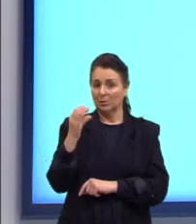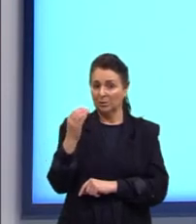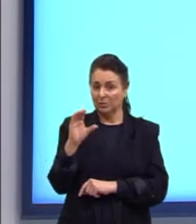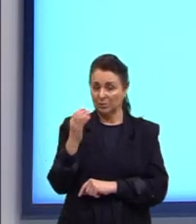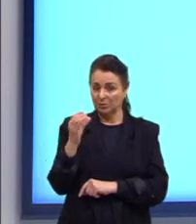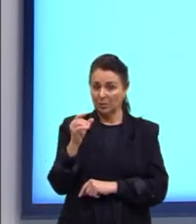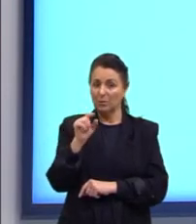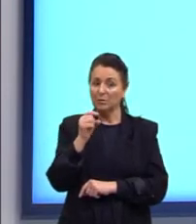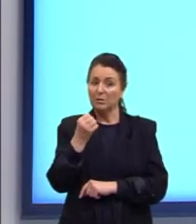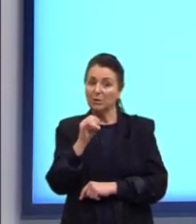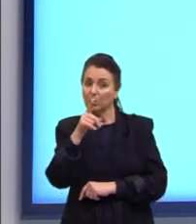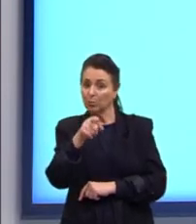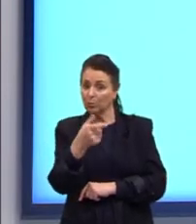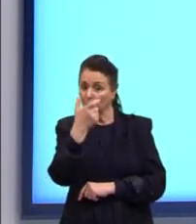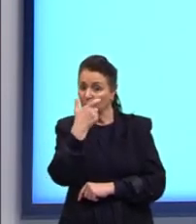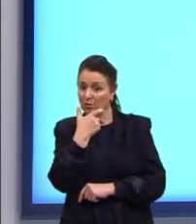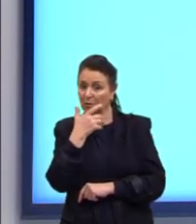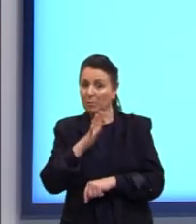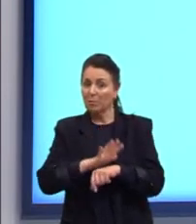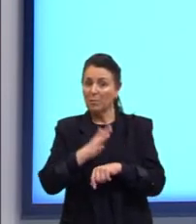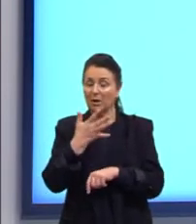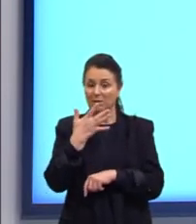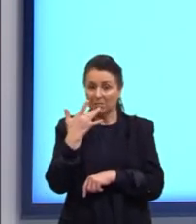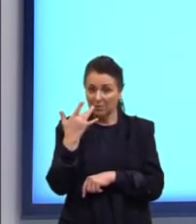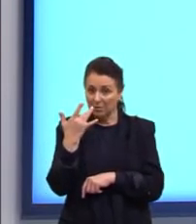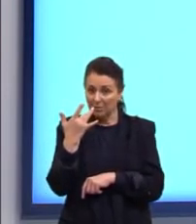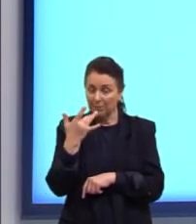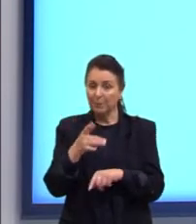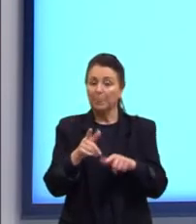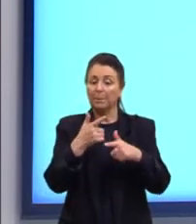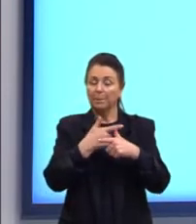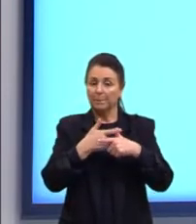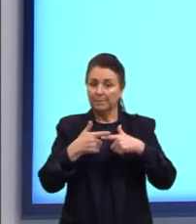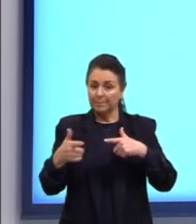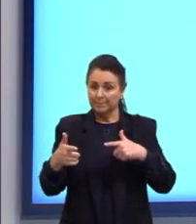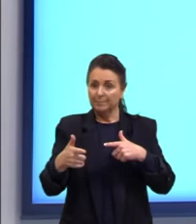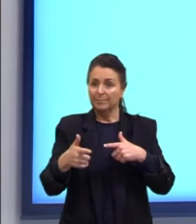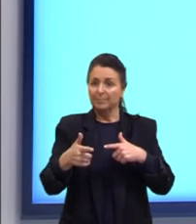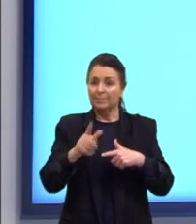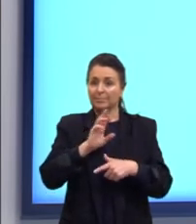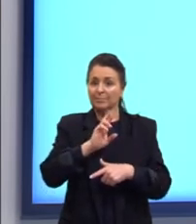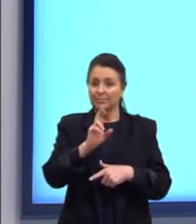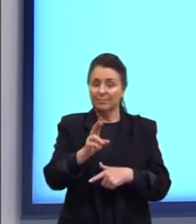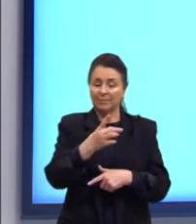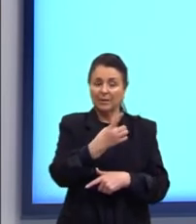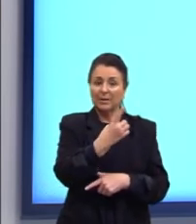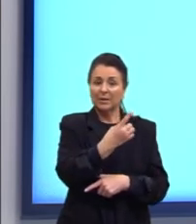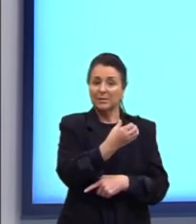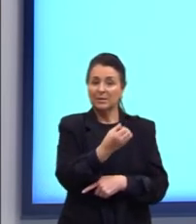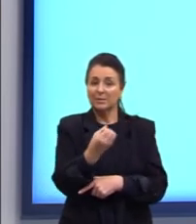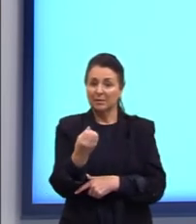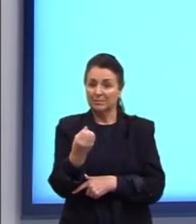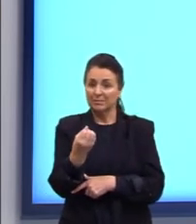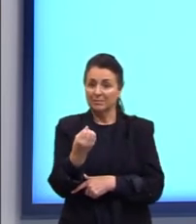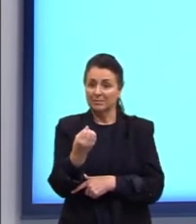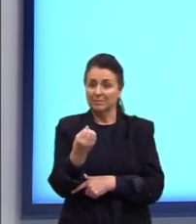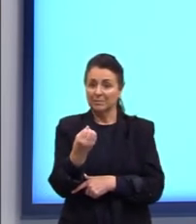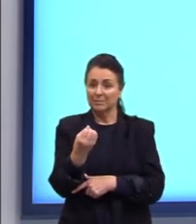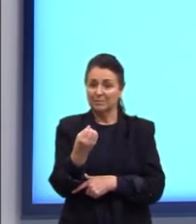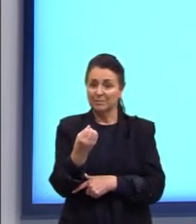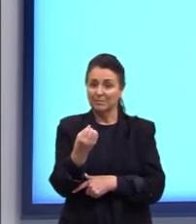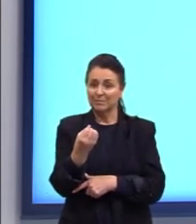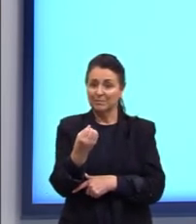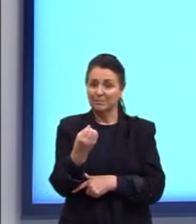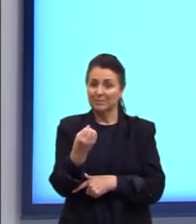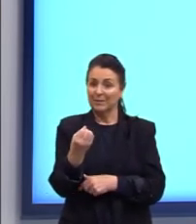julgarem, né, mais fácil, mas essa divisão, então, resultaria em 100. Significa que 100